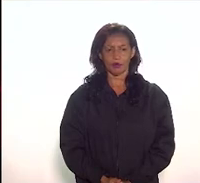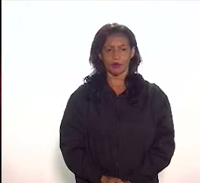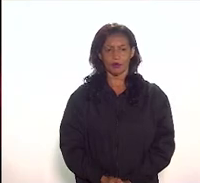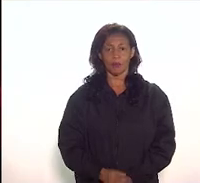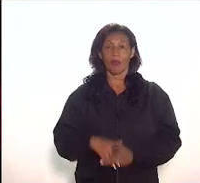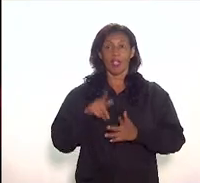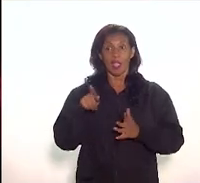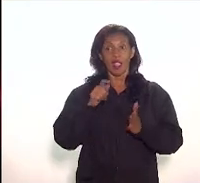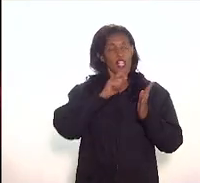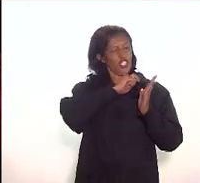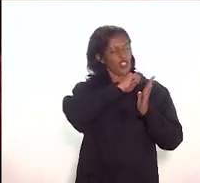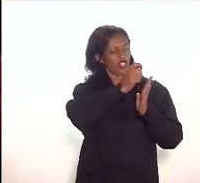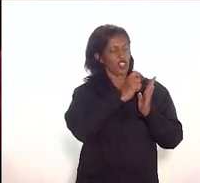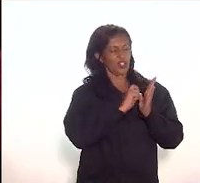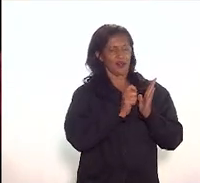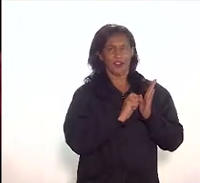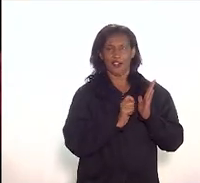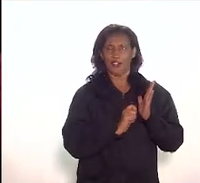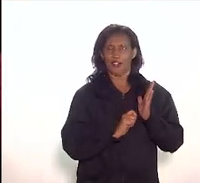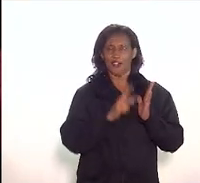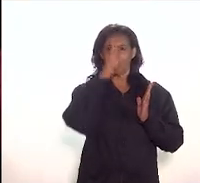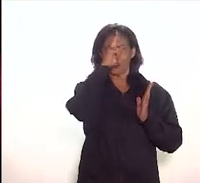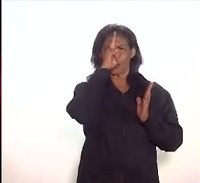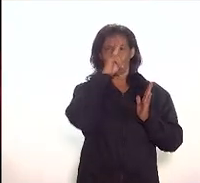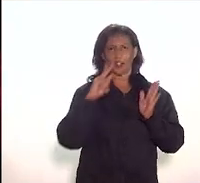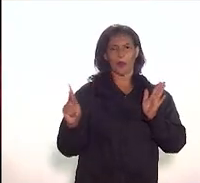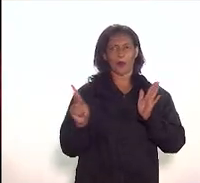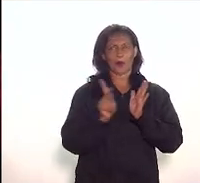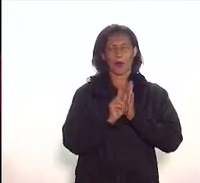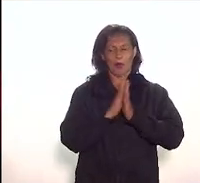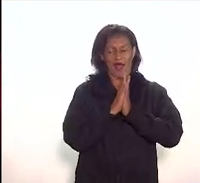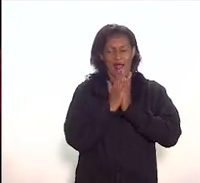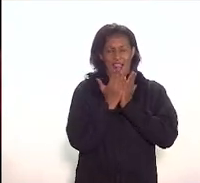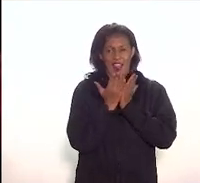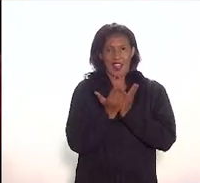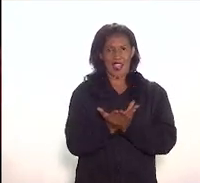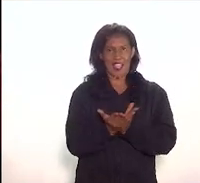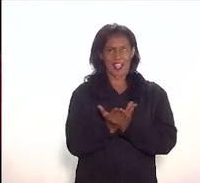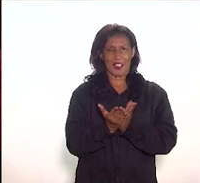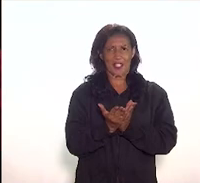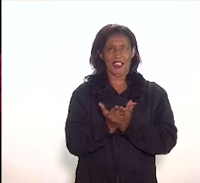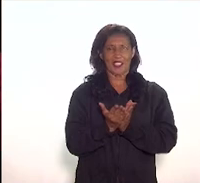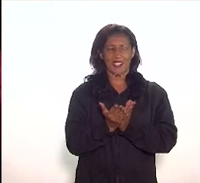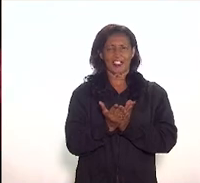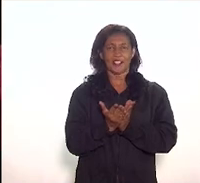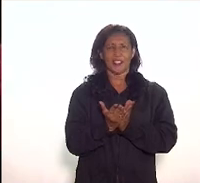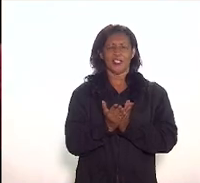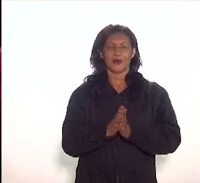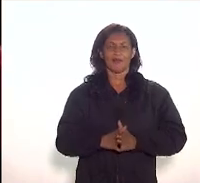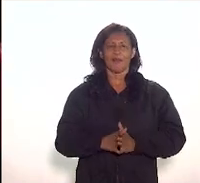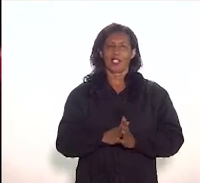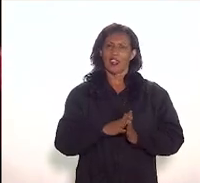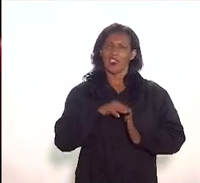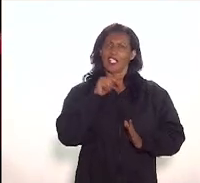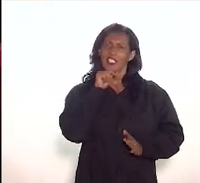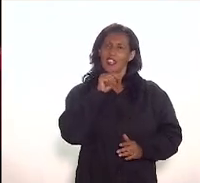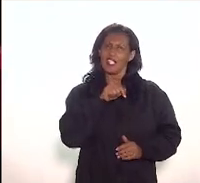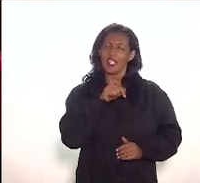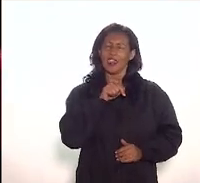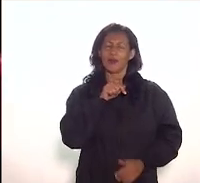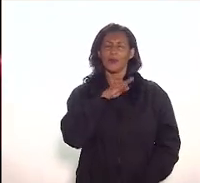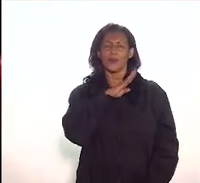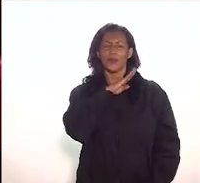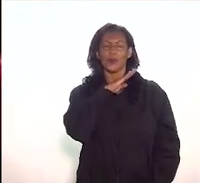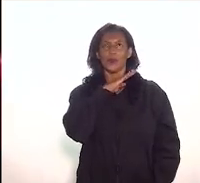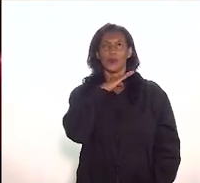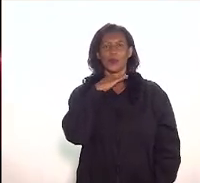escreveu a história do Catete no livro dele Rio dos Brasis né e ele faleceu